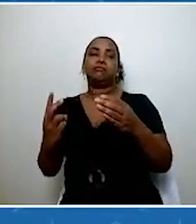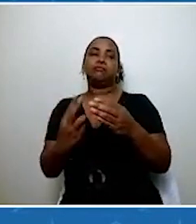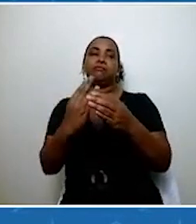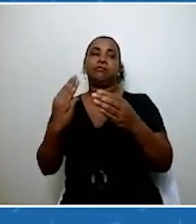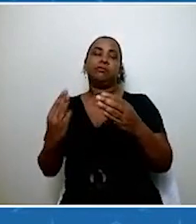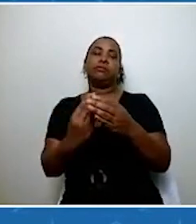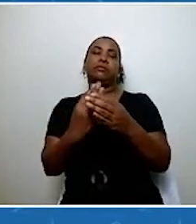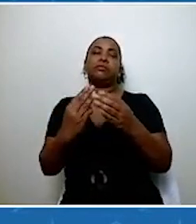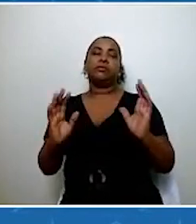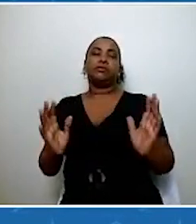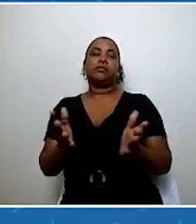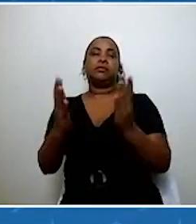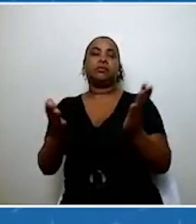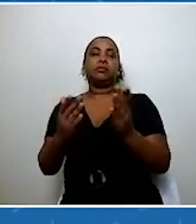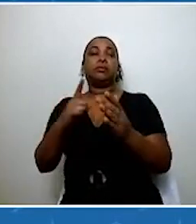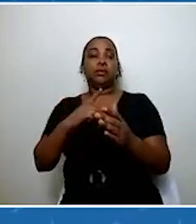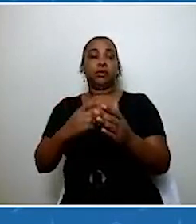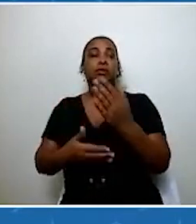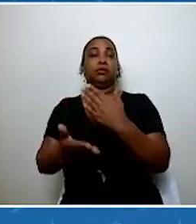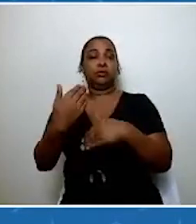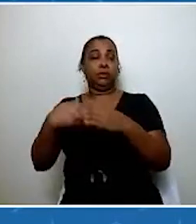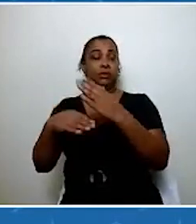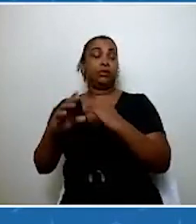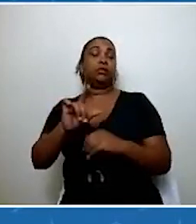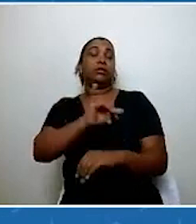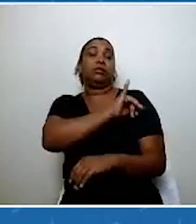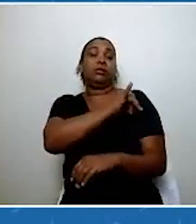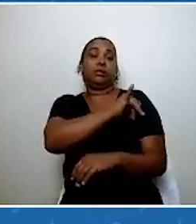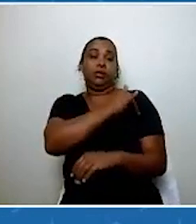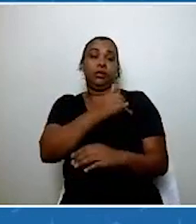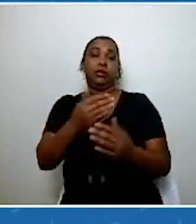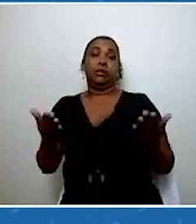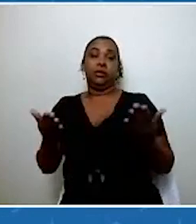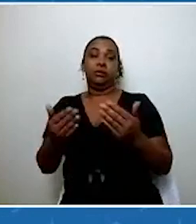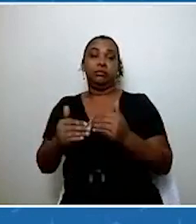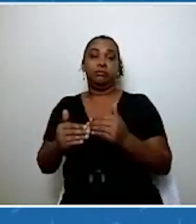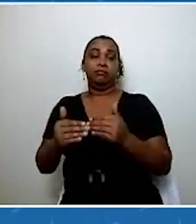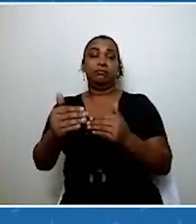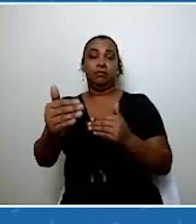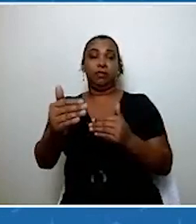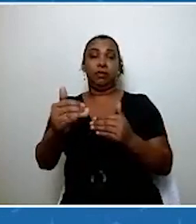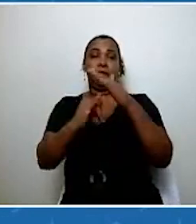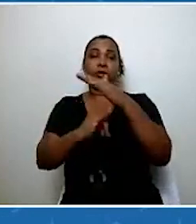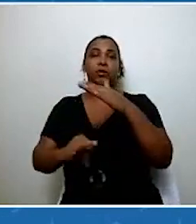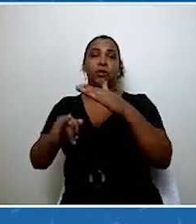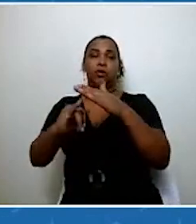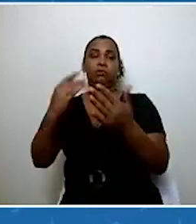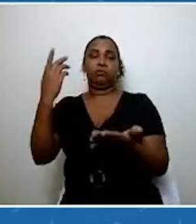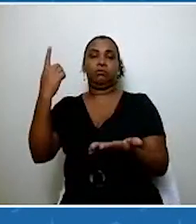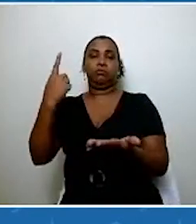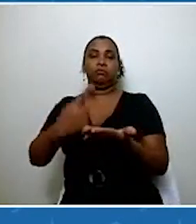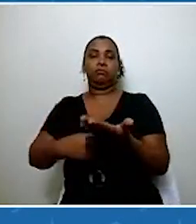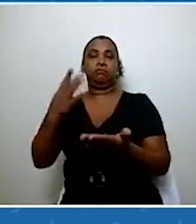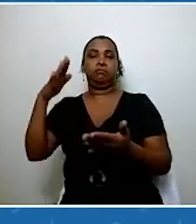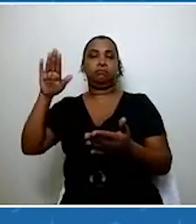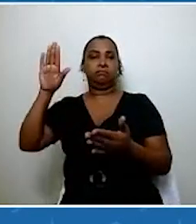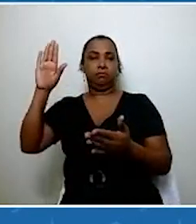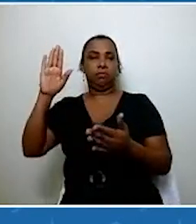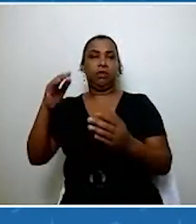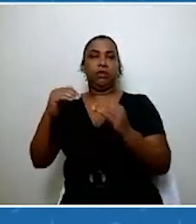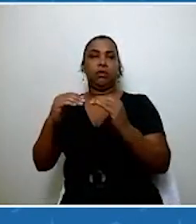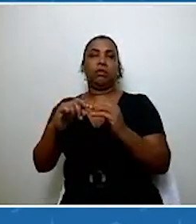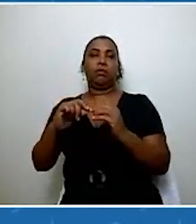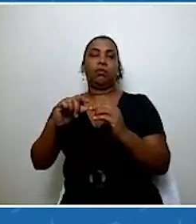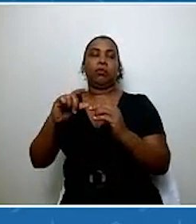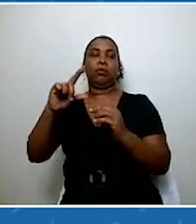e com tudo isso, né, essas instituições assumiram compromisso de aumentar aí os níveis de reciclagem do estado do Rio de Janeiro. Então,